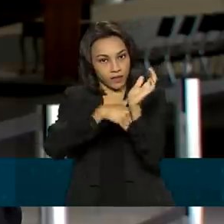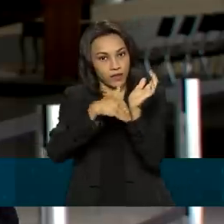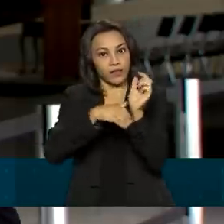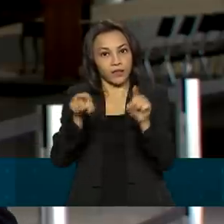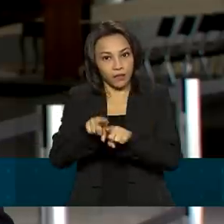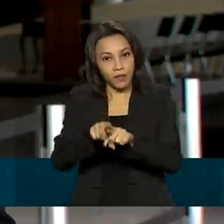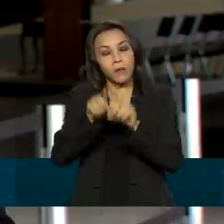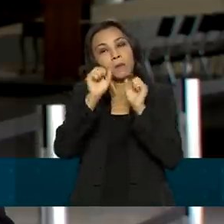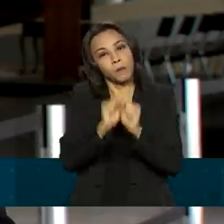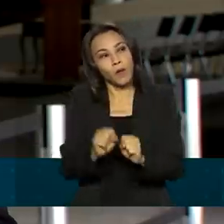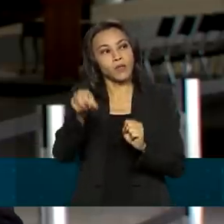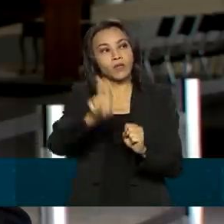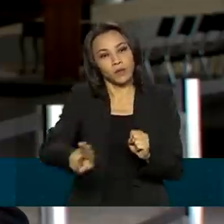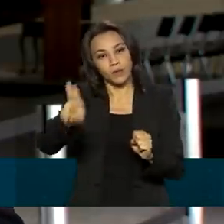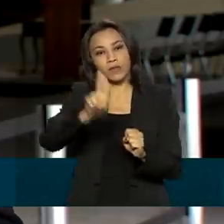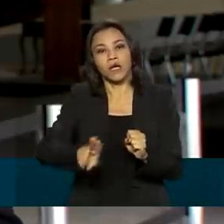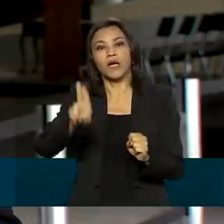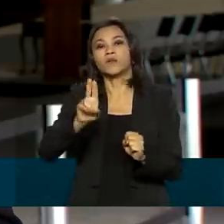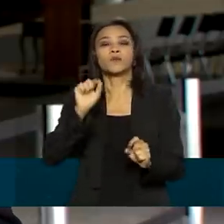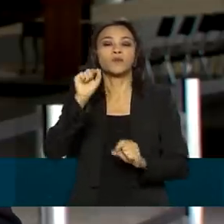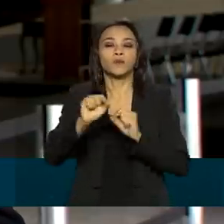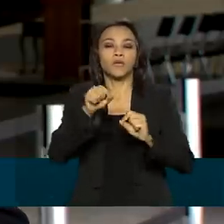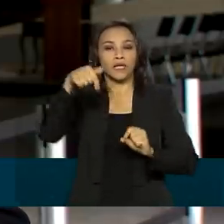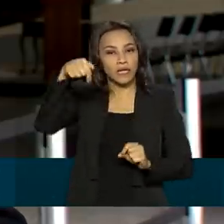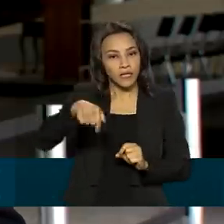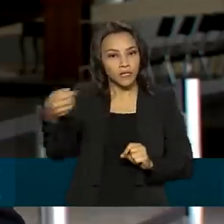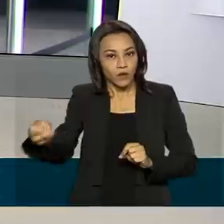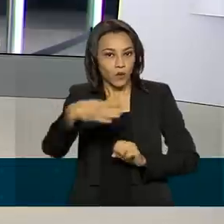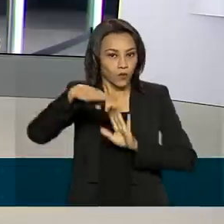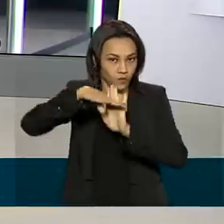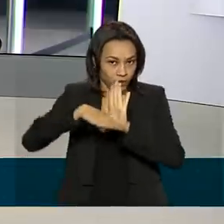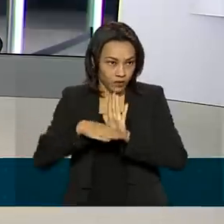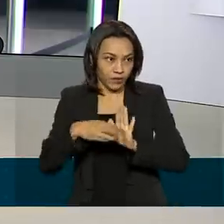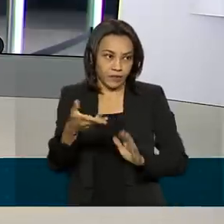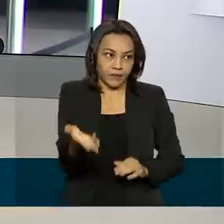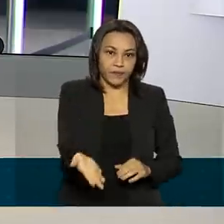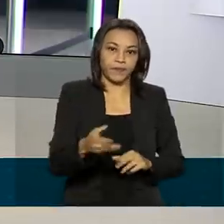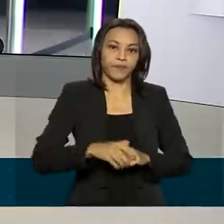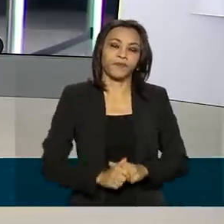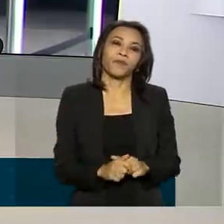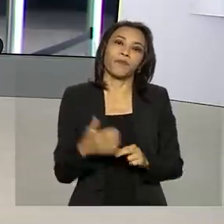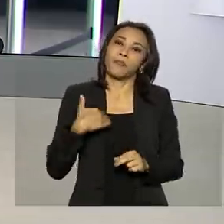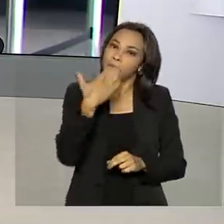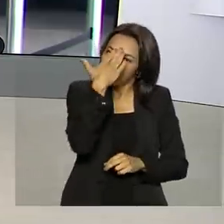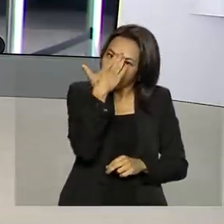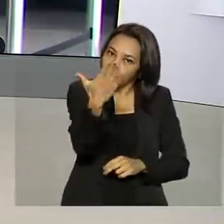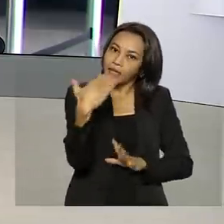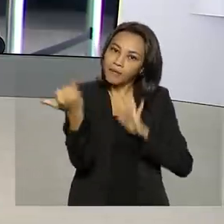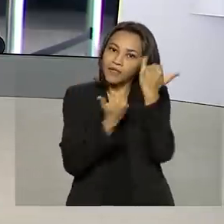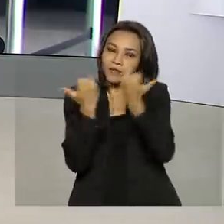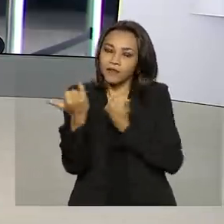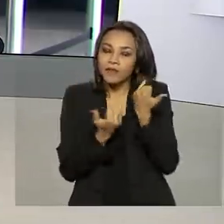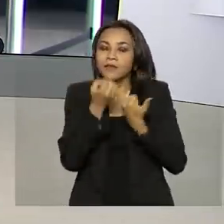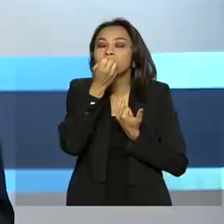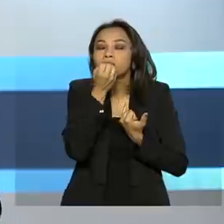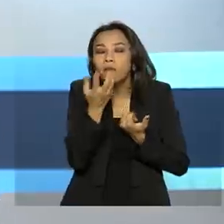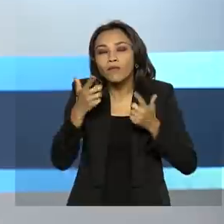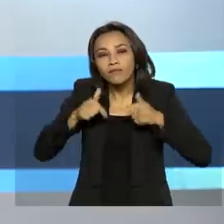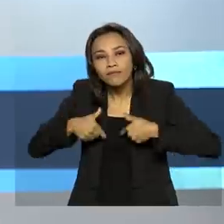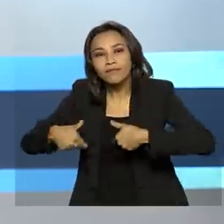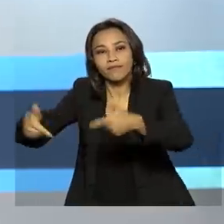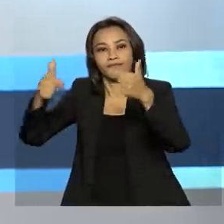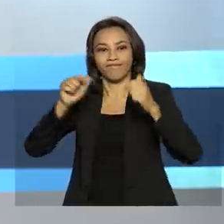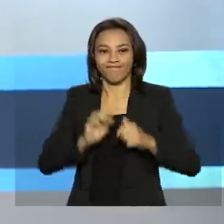Família, podem ser usados também agora no Auxílio Brasil. Voltamos com você, Renata. Obrigada pelas suas informações, Márcia. Bom trabalho para você.